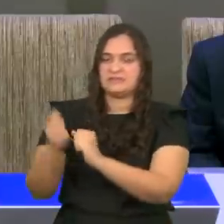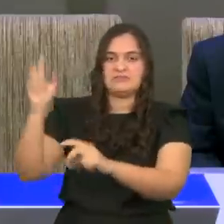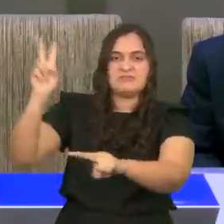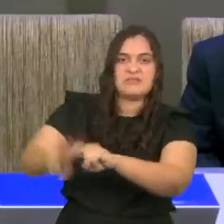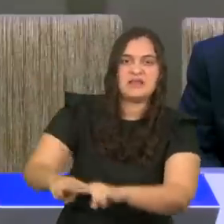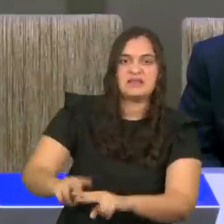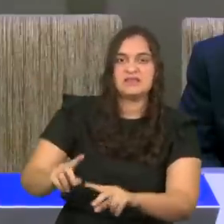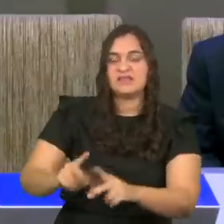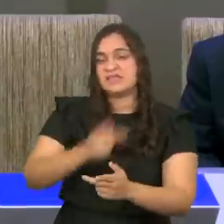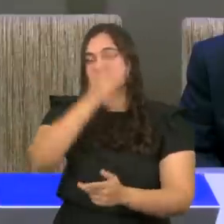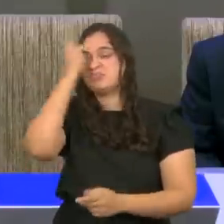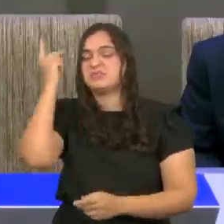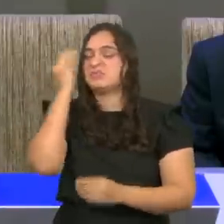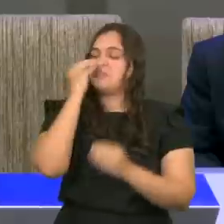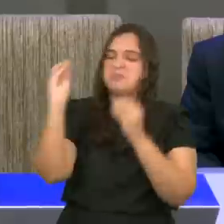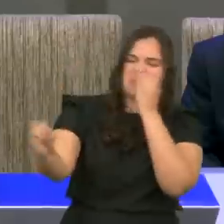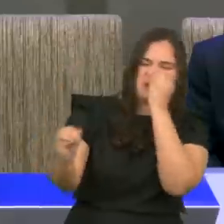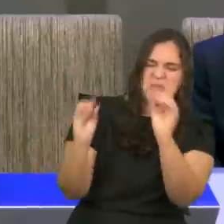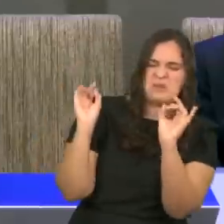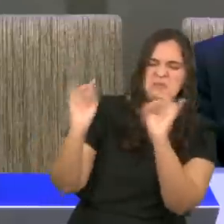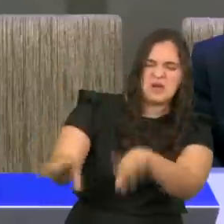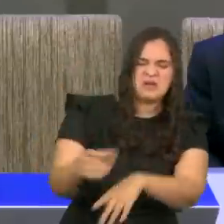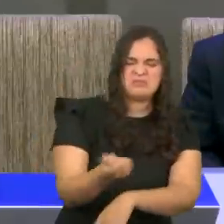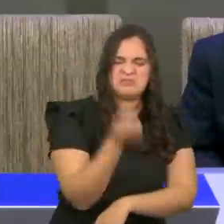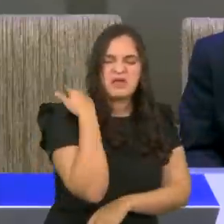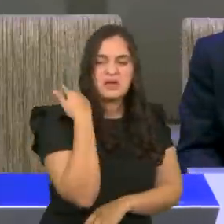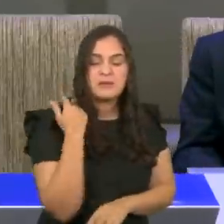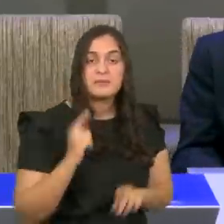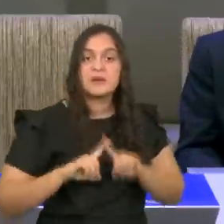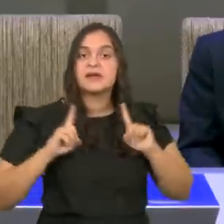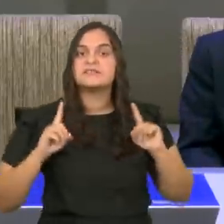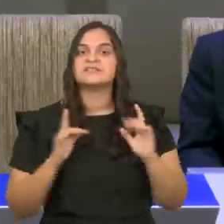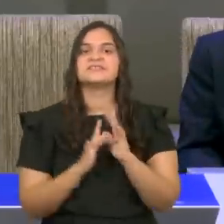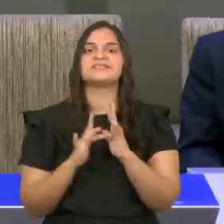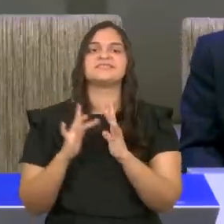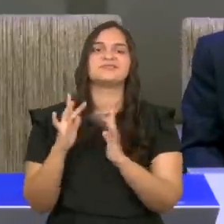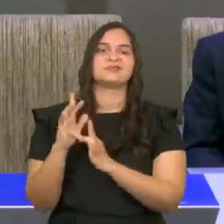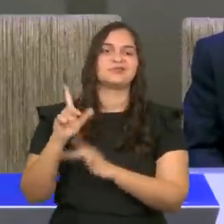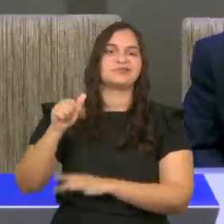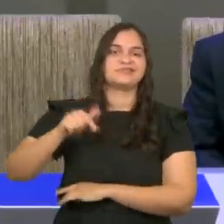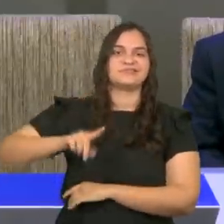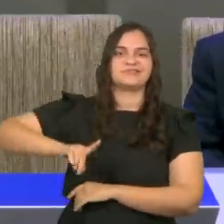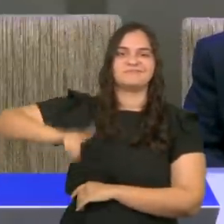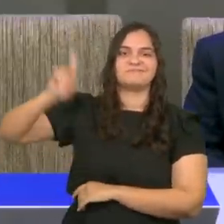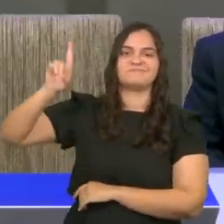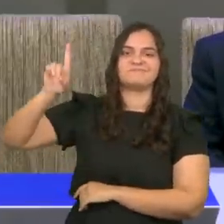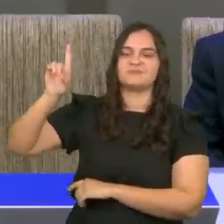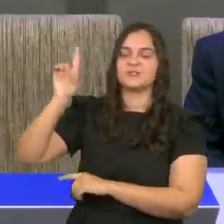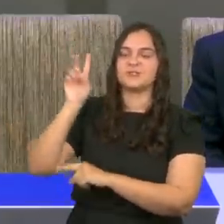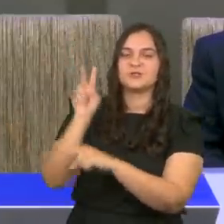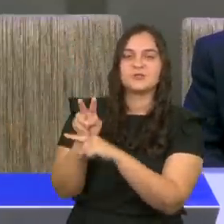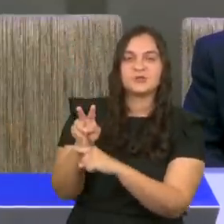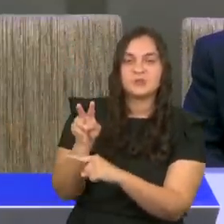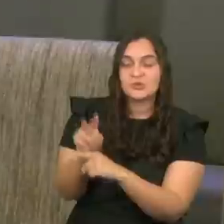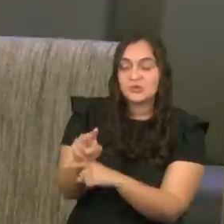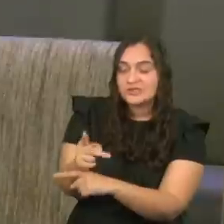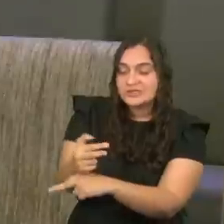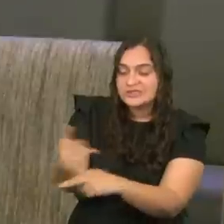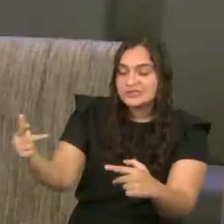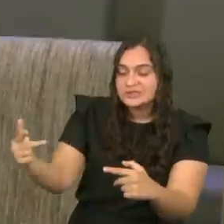desprezo da sociedade. Mas Jesus é um Deus que cuida das